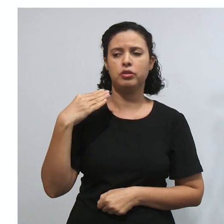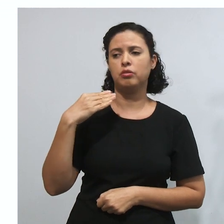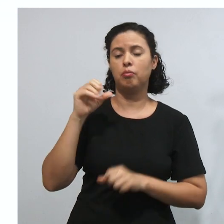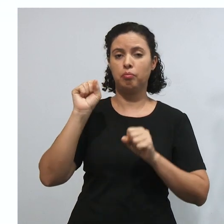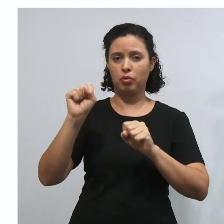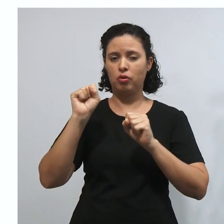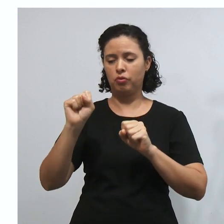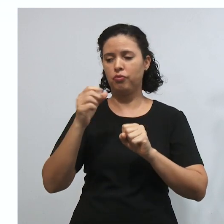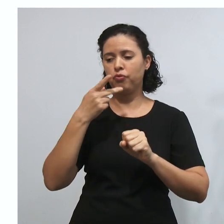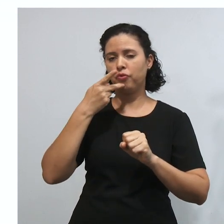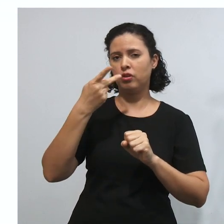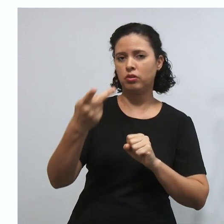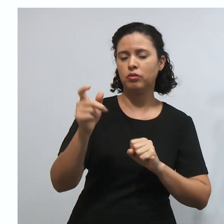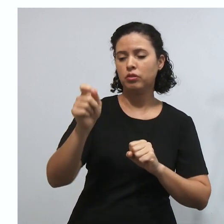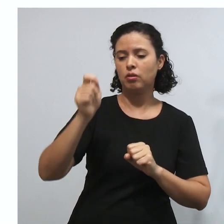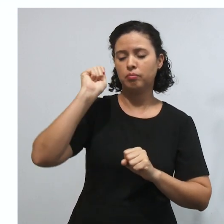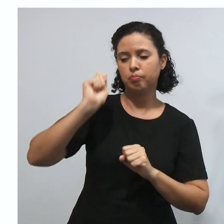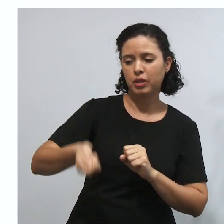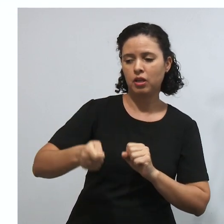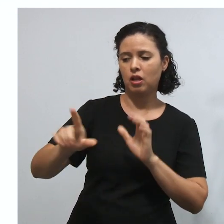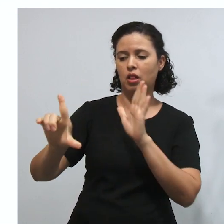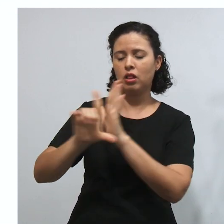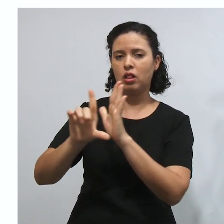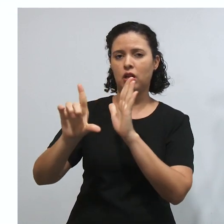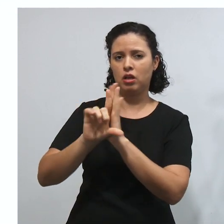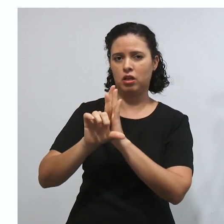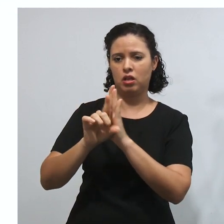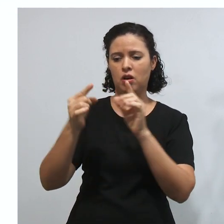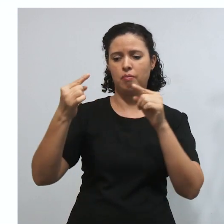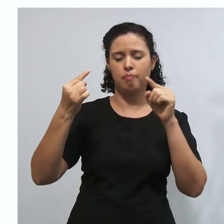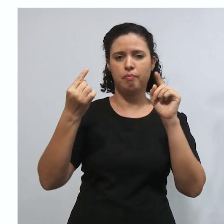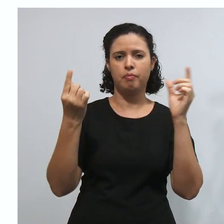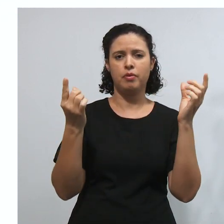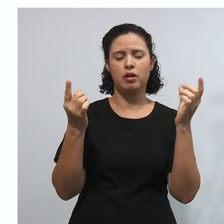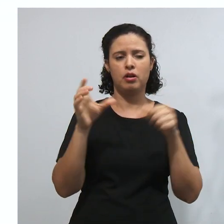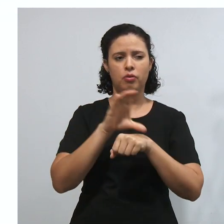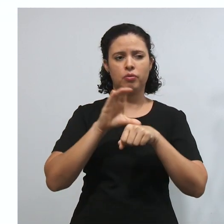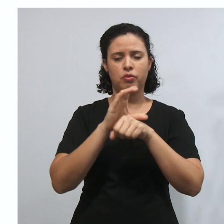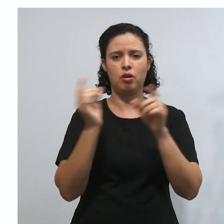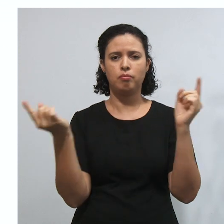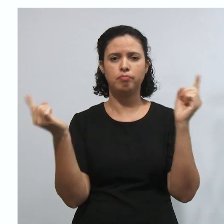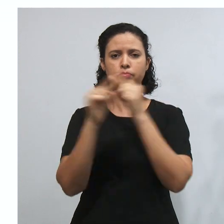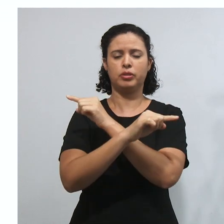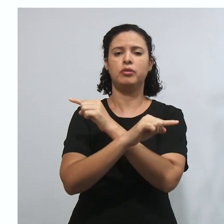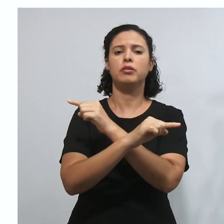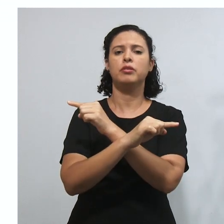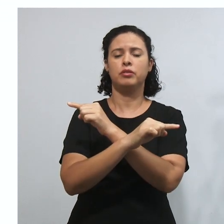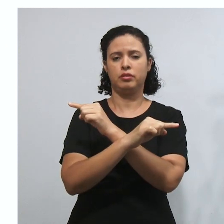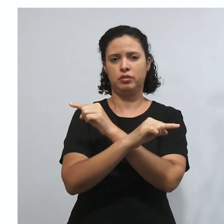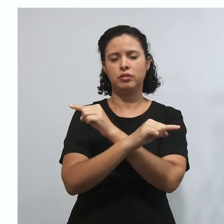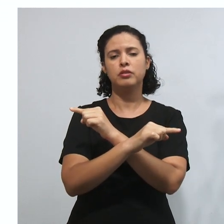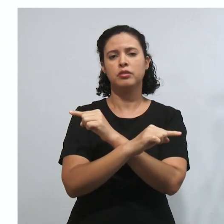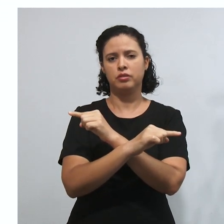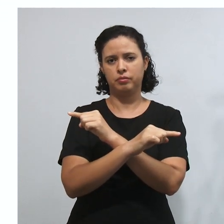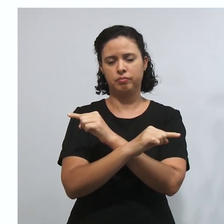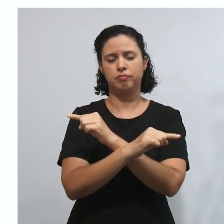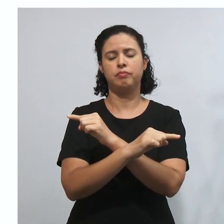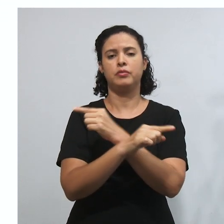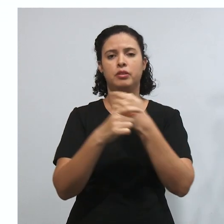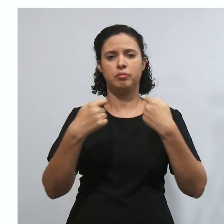desde que haja um caso concreto e que a inconstitucionalidade seja matéria